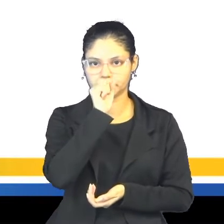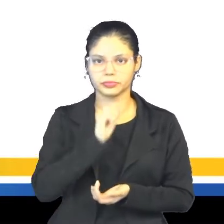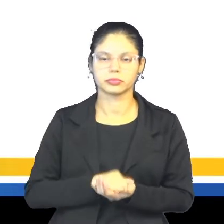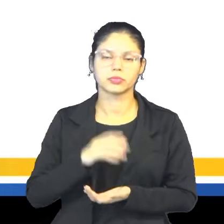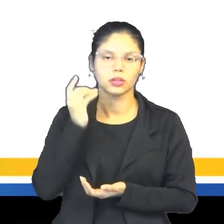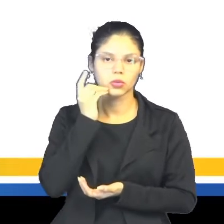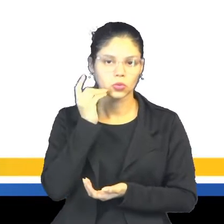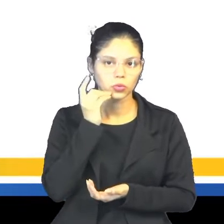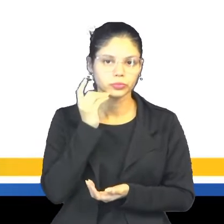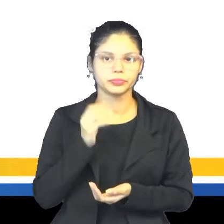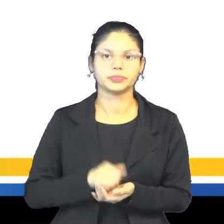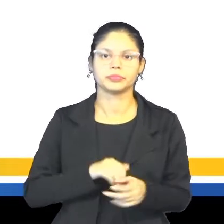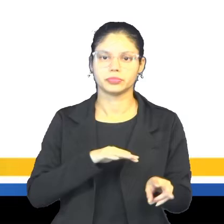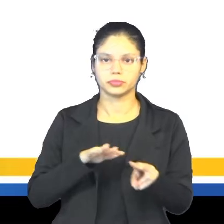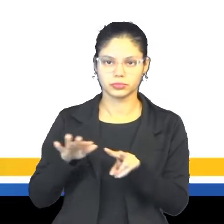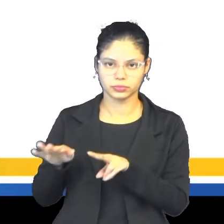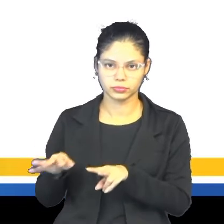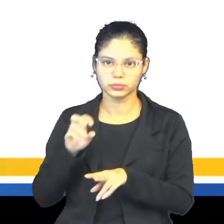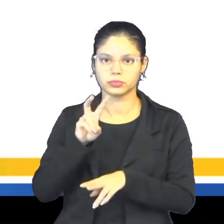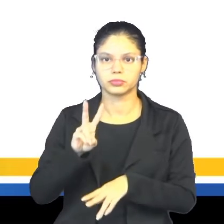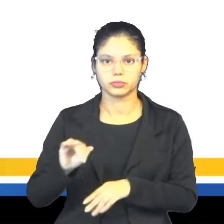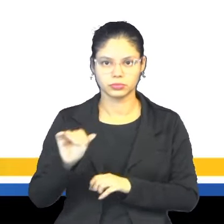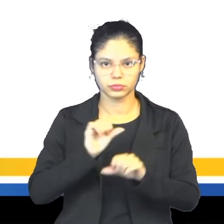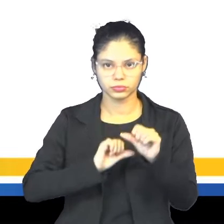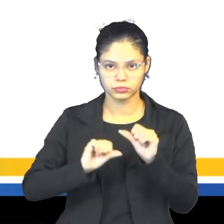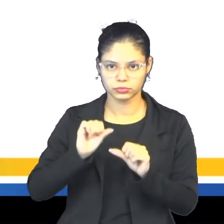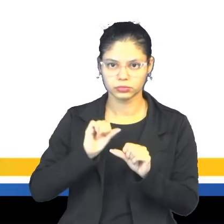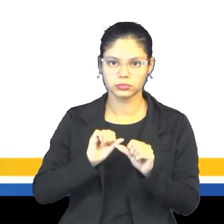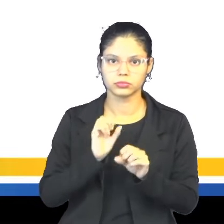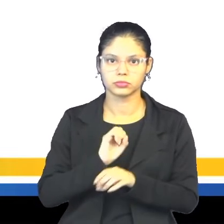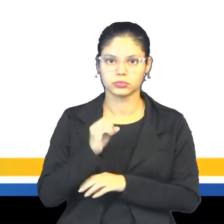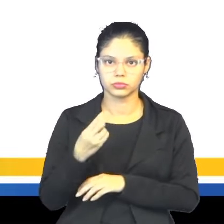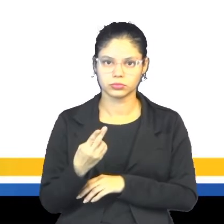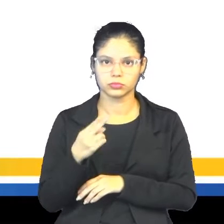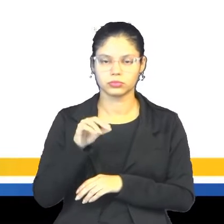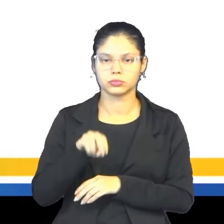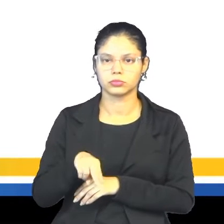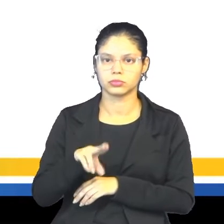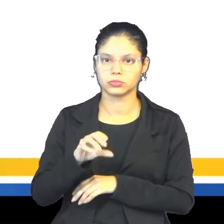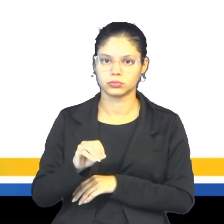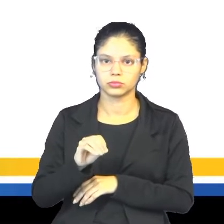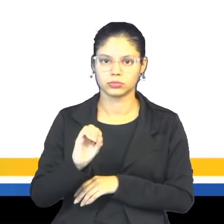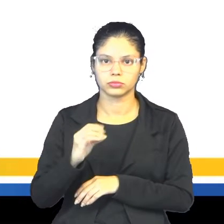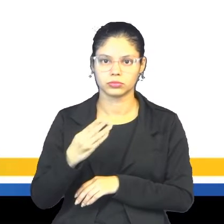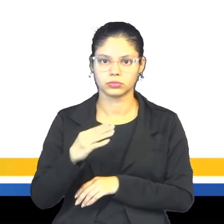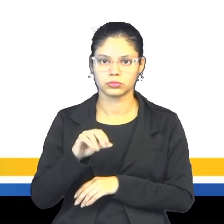dia da semana, ele vai ser modificado pra no ou na, ok?